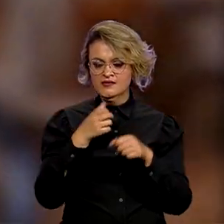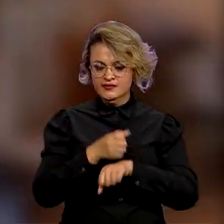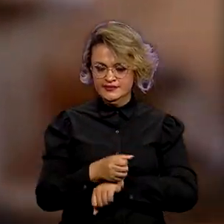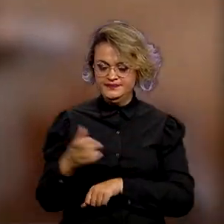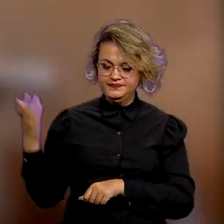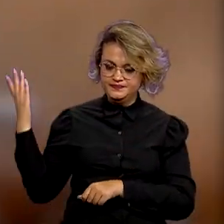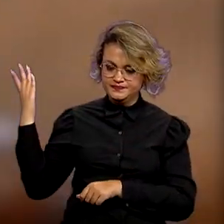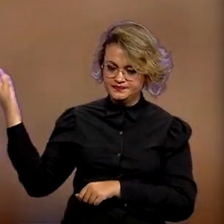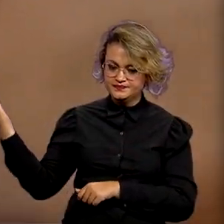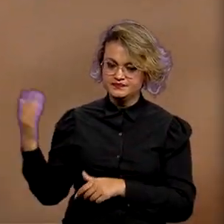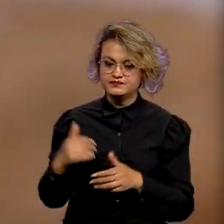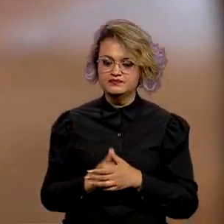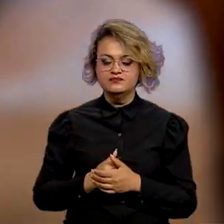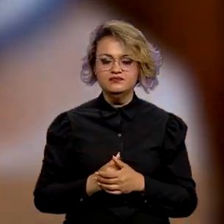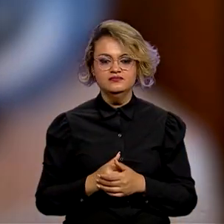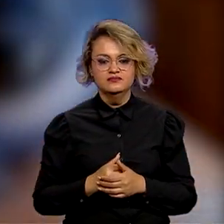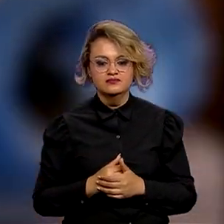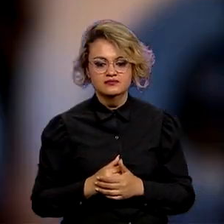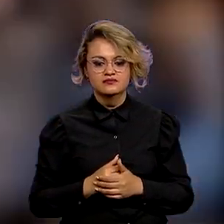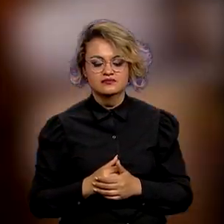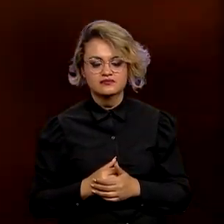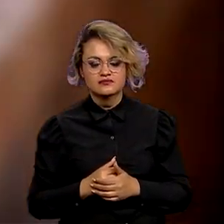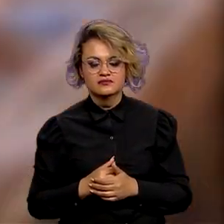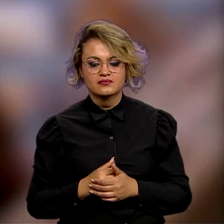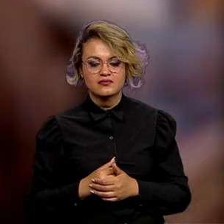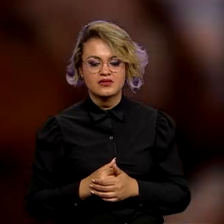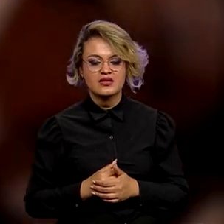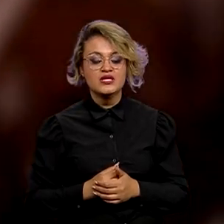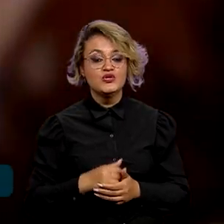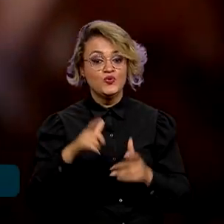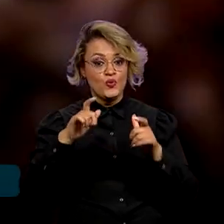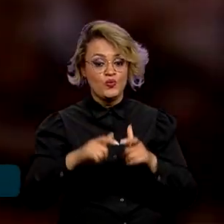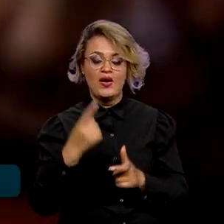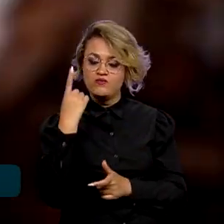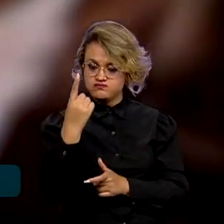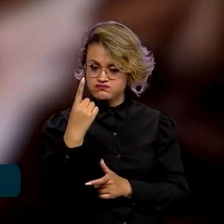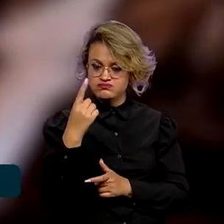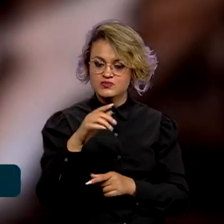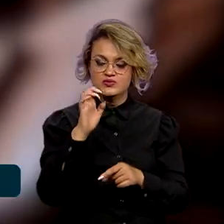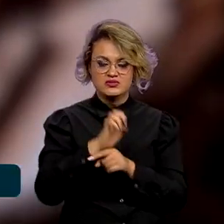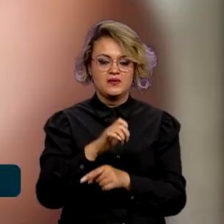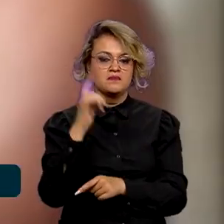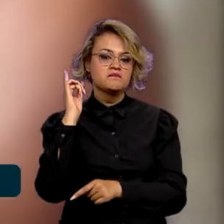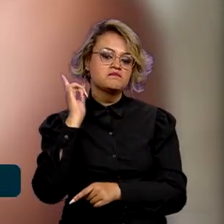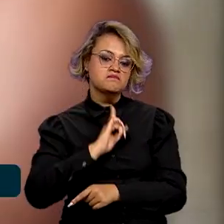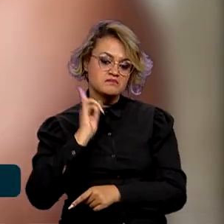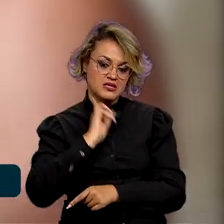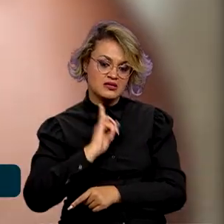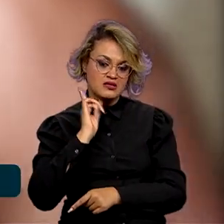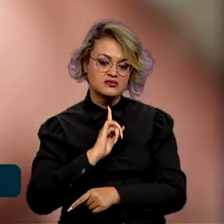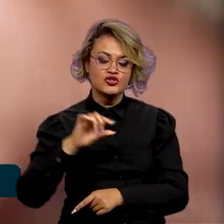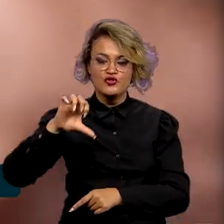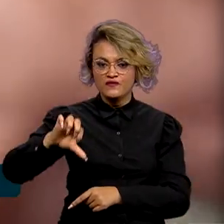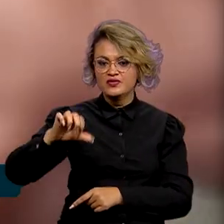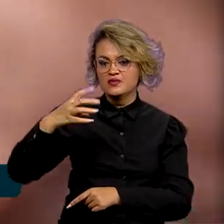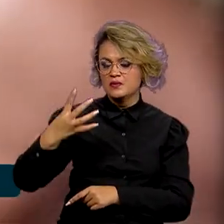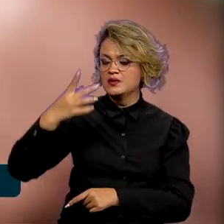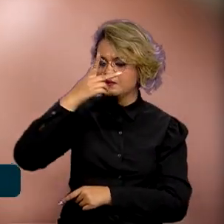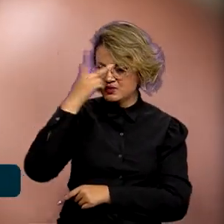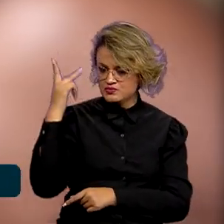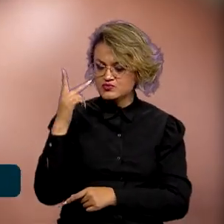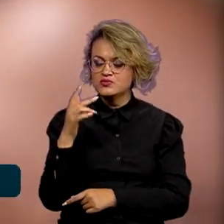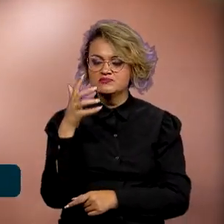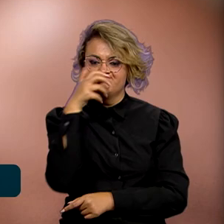condição análoga à escravidão. Só em uma única propriedade rural, em Minas Gerais, 94 pessoas